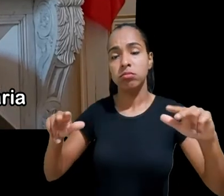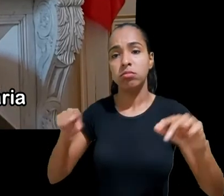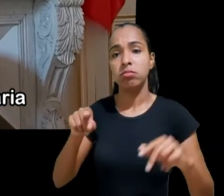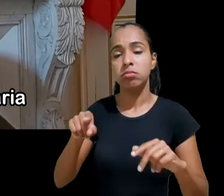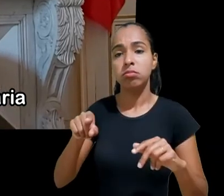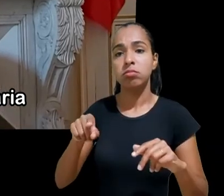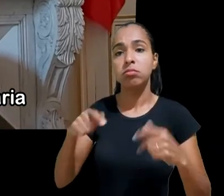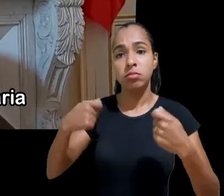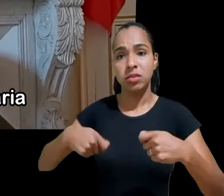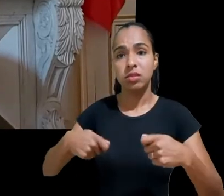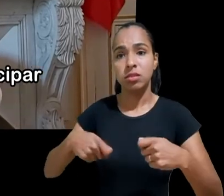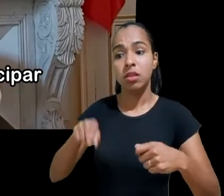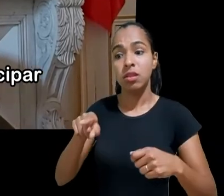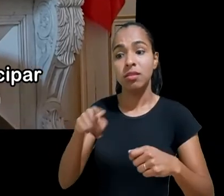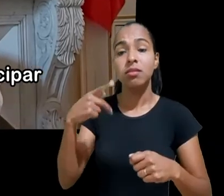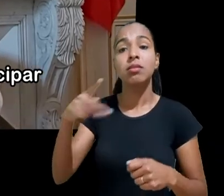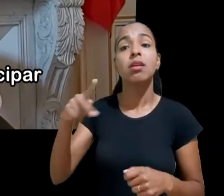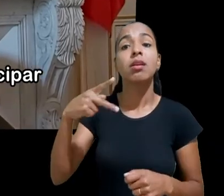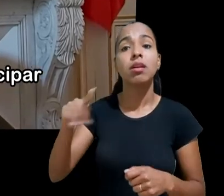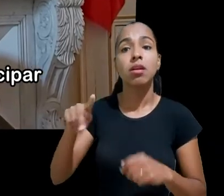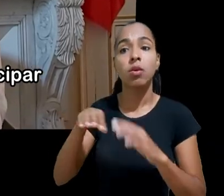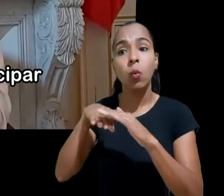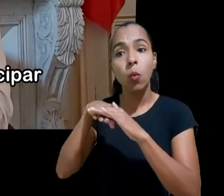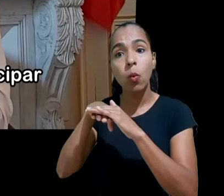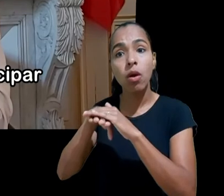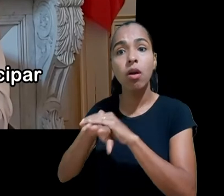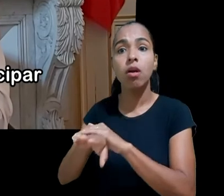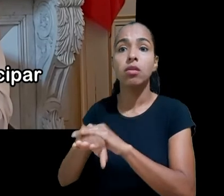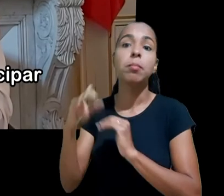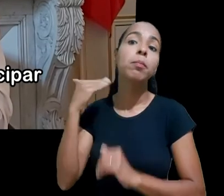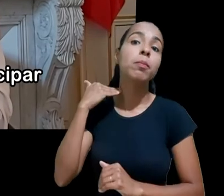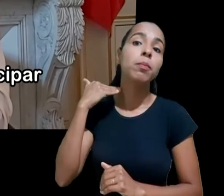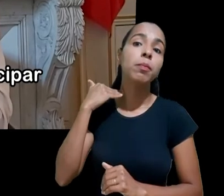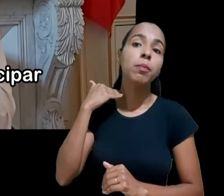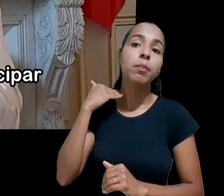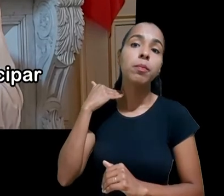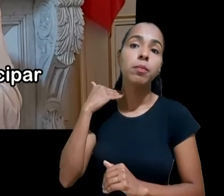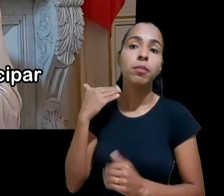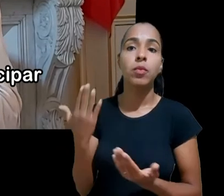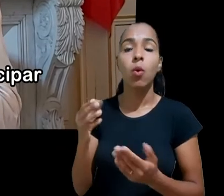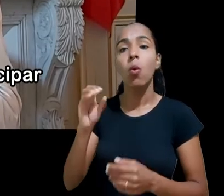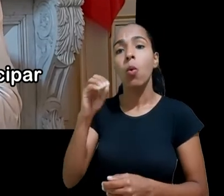poderá usar ao se emancipar ou ao chegar à maioridade a